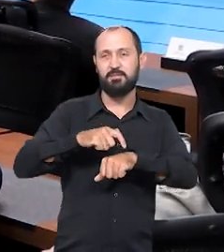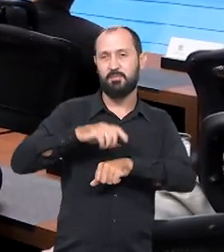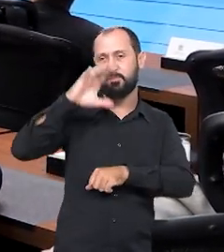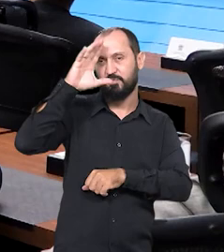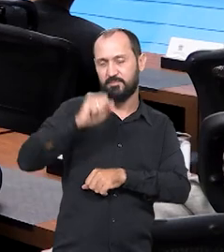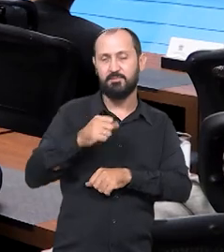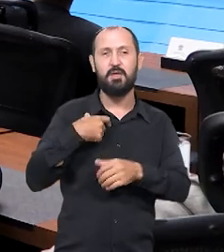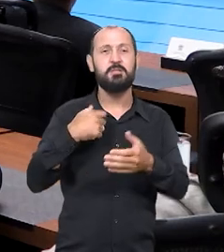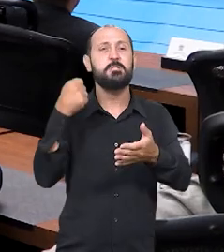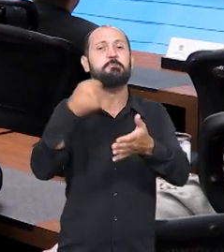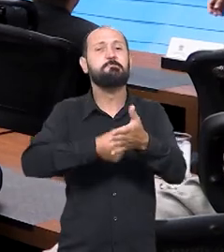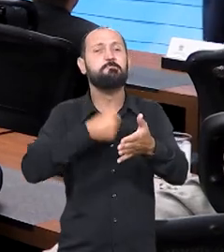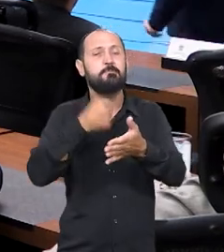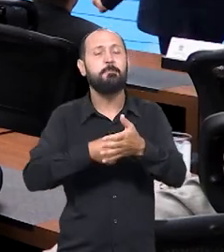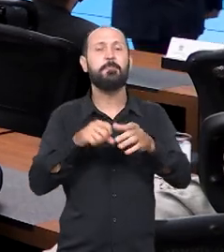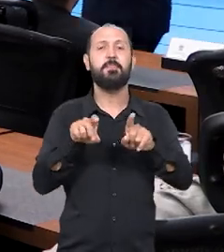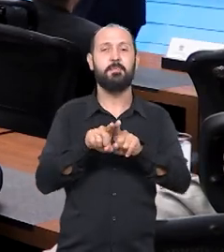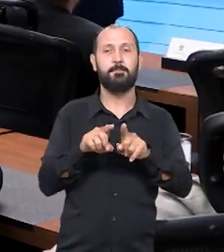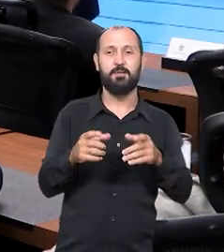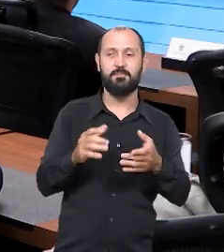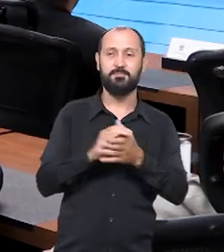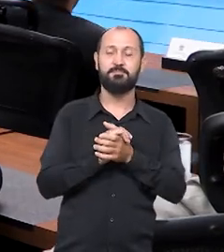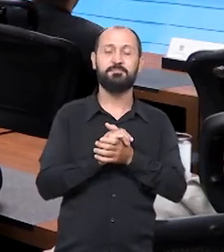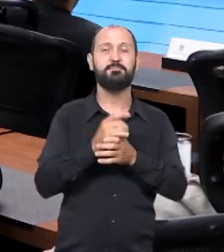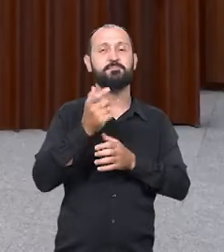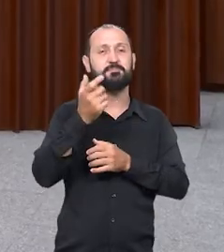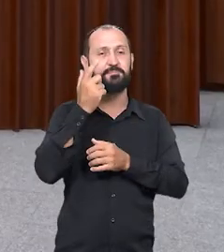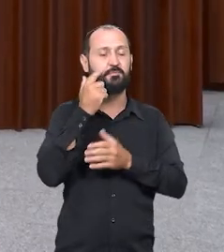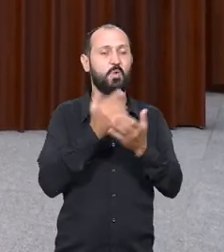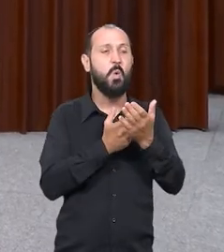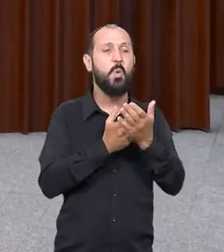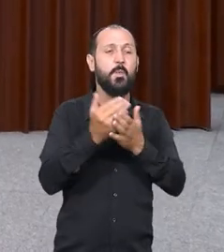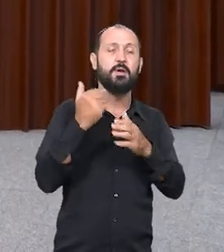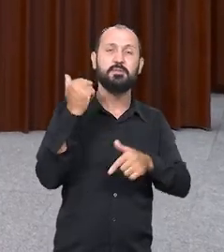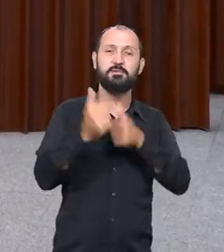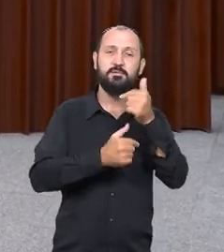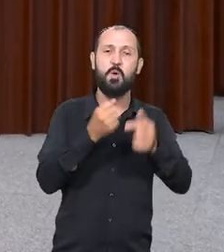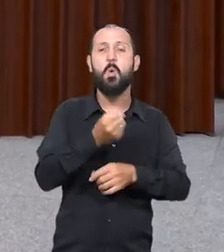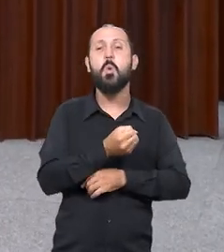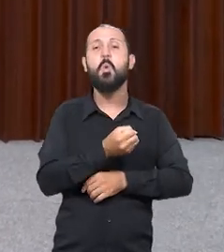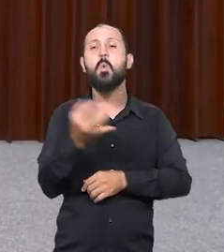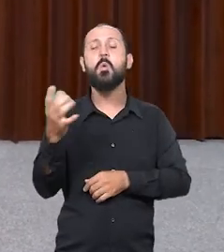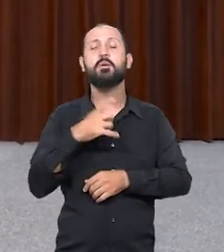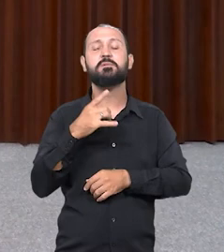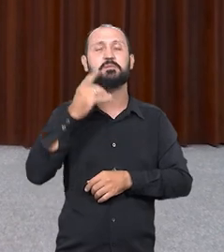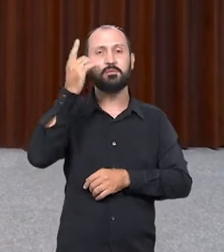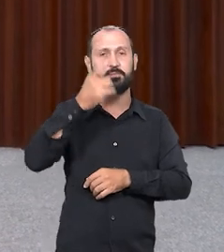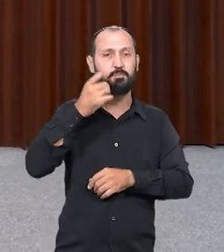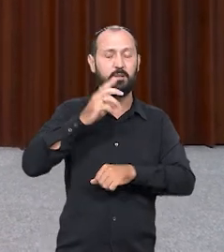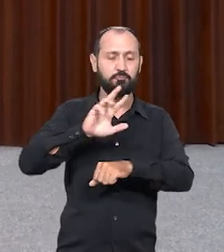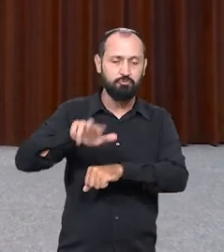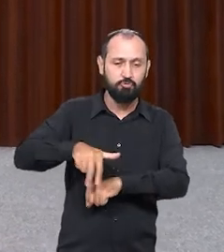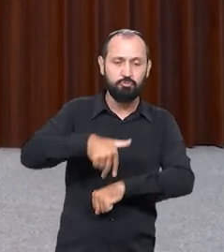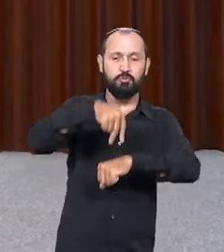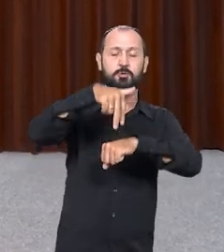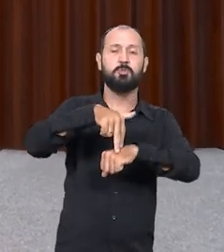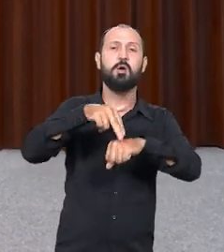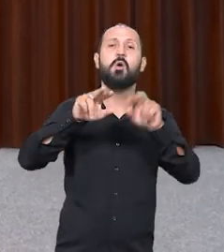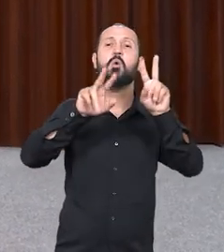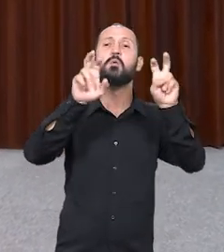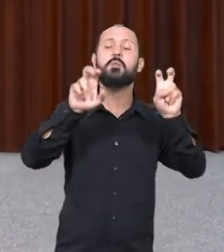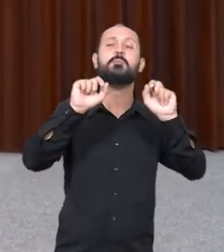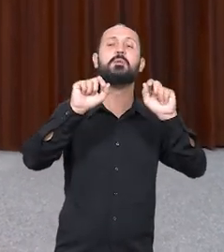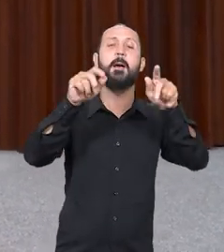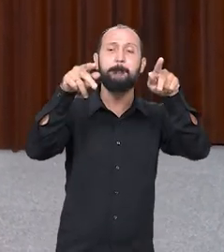cobrar também? A gente tem visto nesse início de mandato quantos parlamentares estão subindo na tribuna levantando as questões de que a